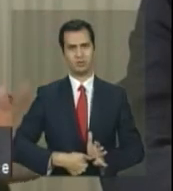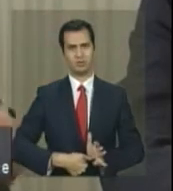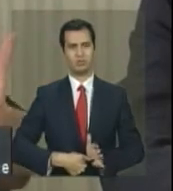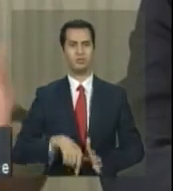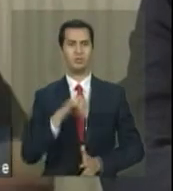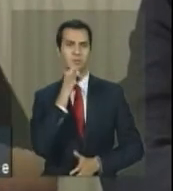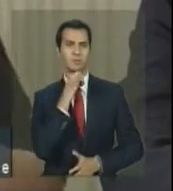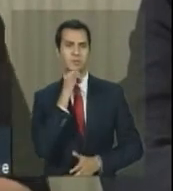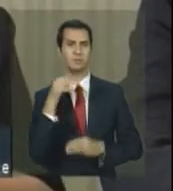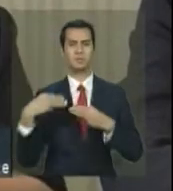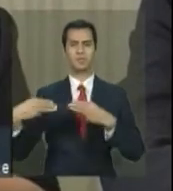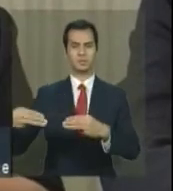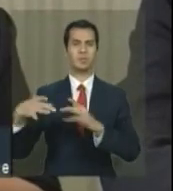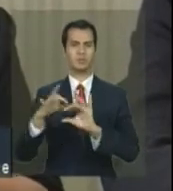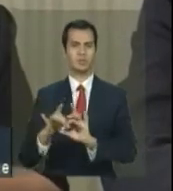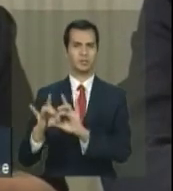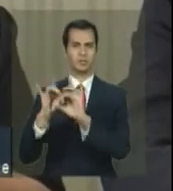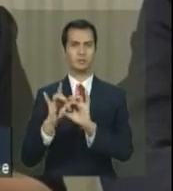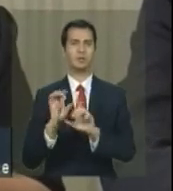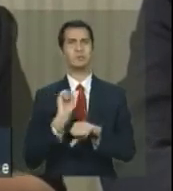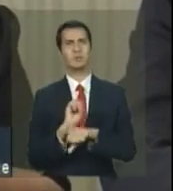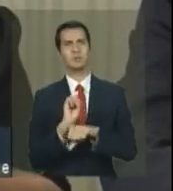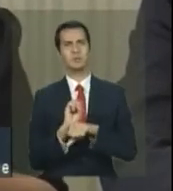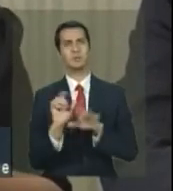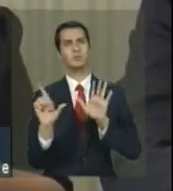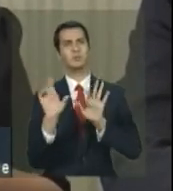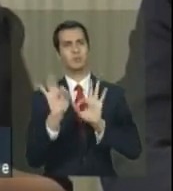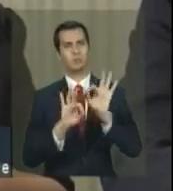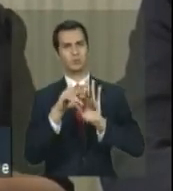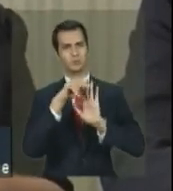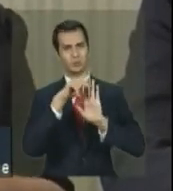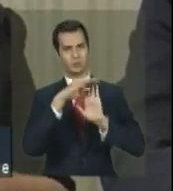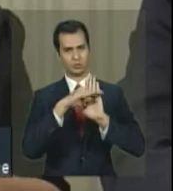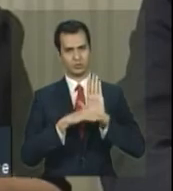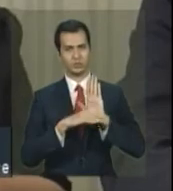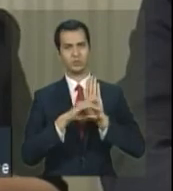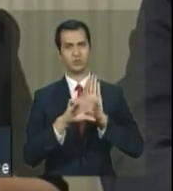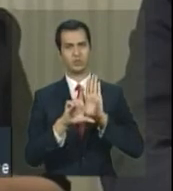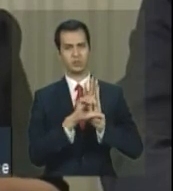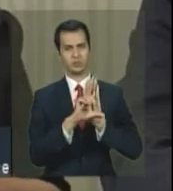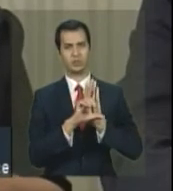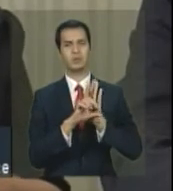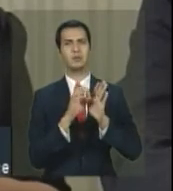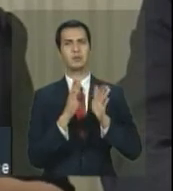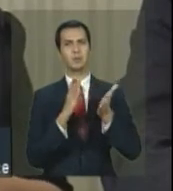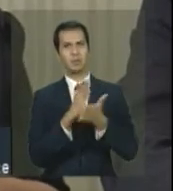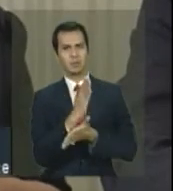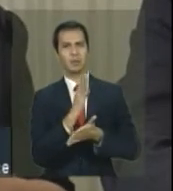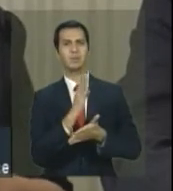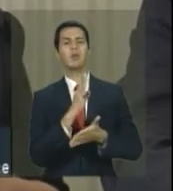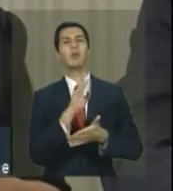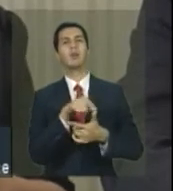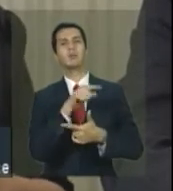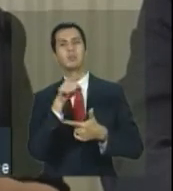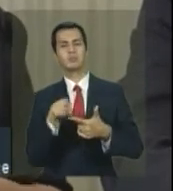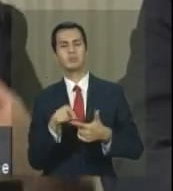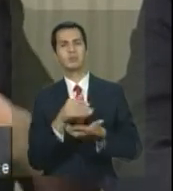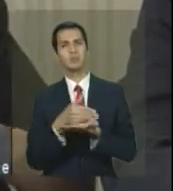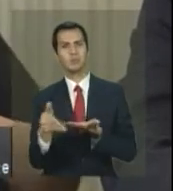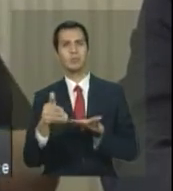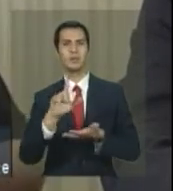Integração, por exemplo, poder esperar o projeto de lei ser aprovado, aí sim iniciar um processo de licitação.